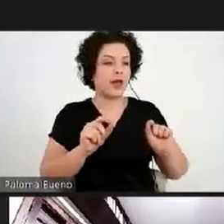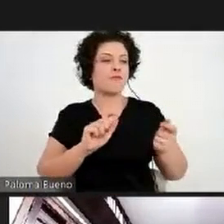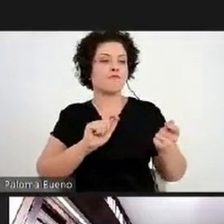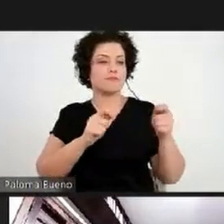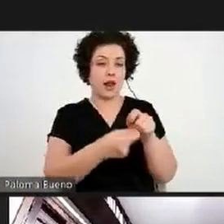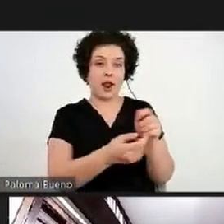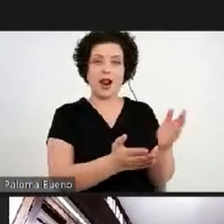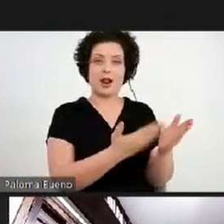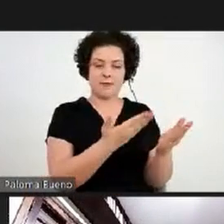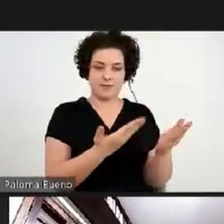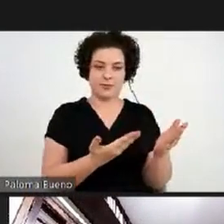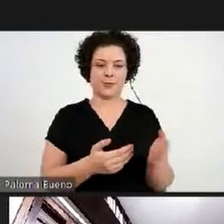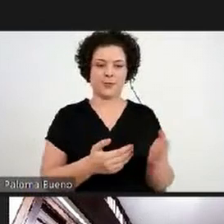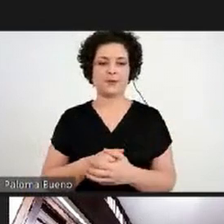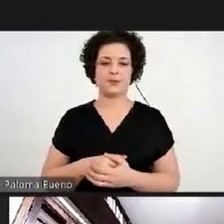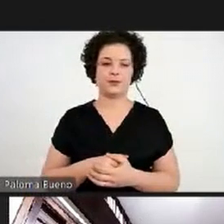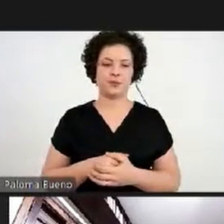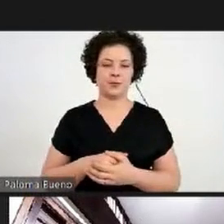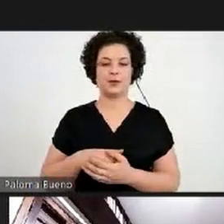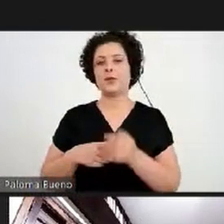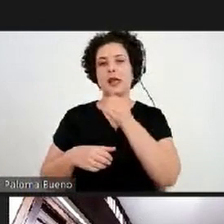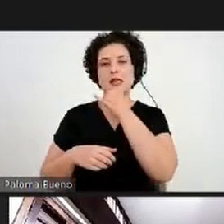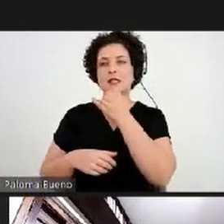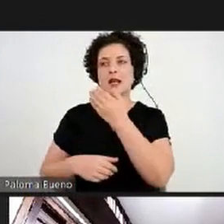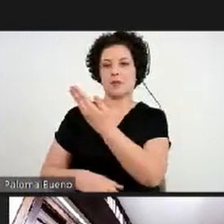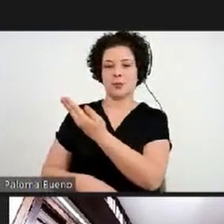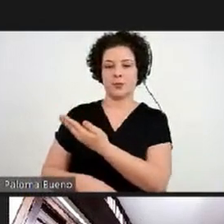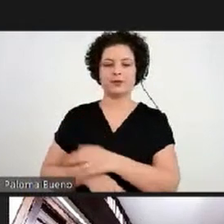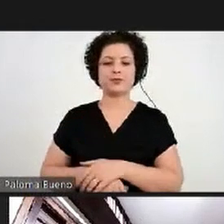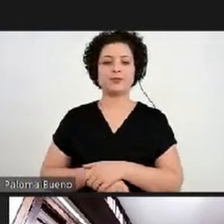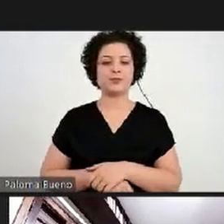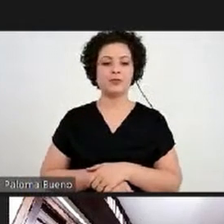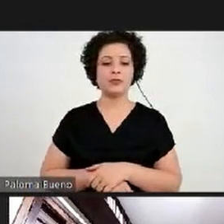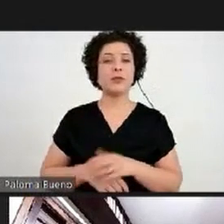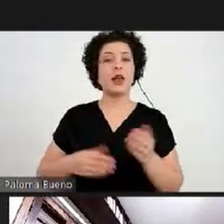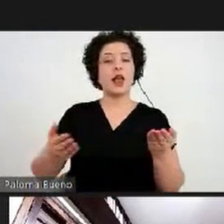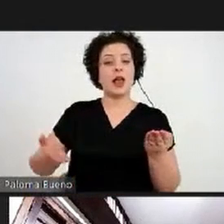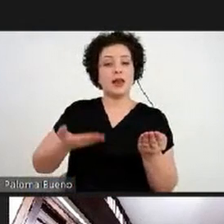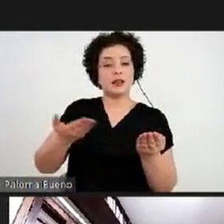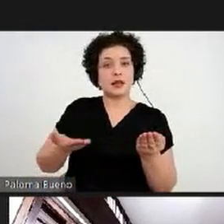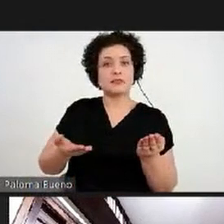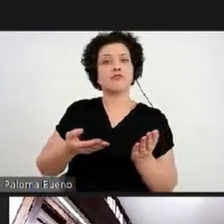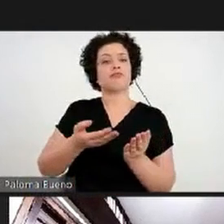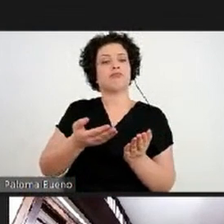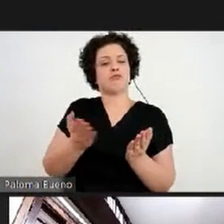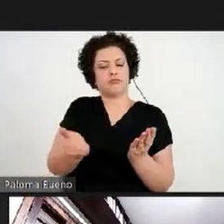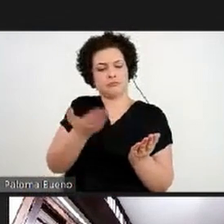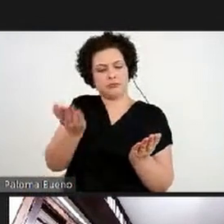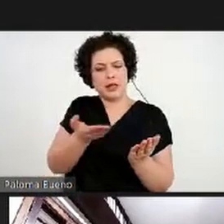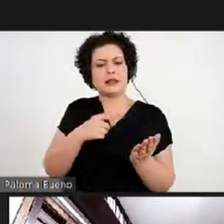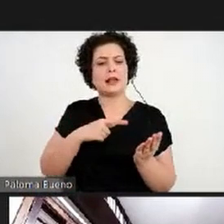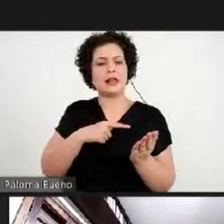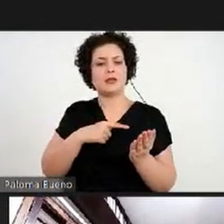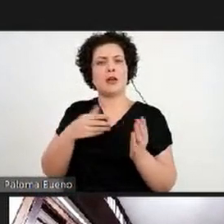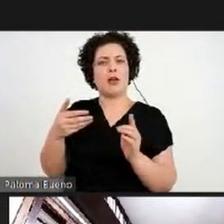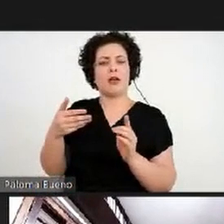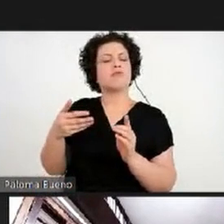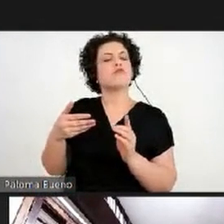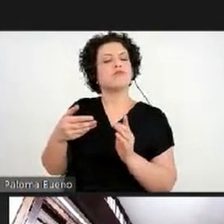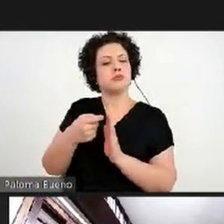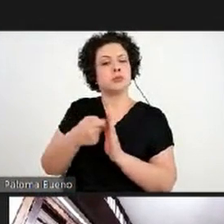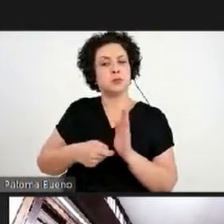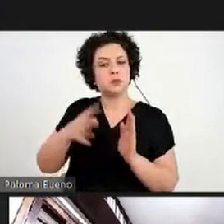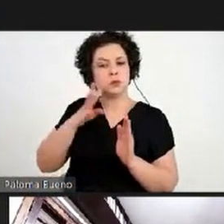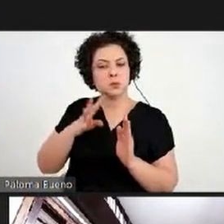Então, aqui algumas das obras. Esse catálogo tem um texto muito importante que trouxe referências também para o